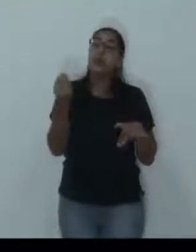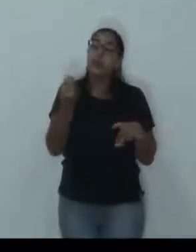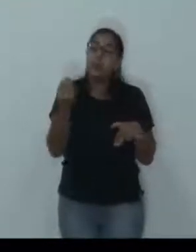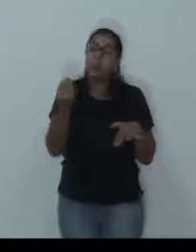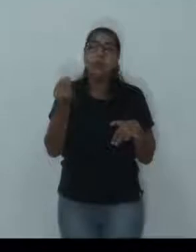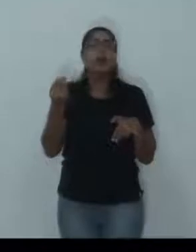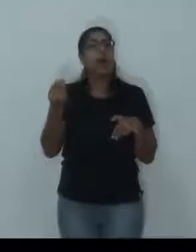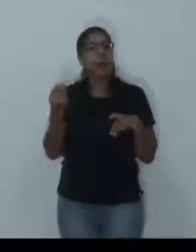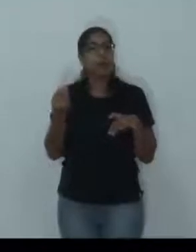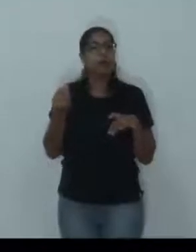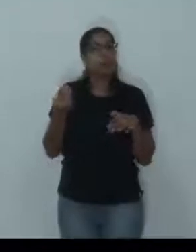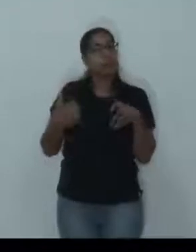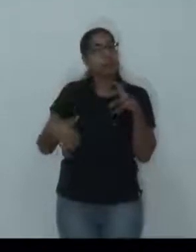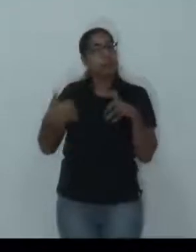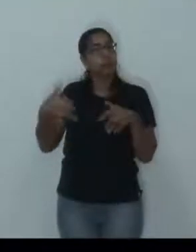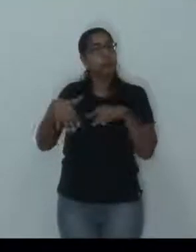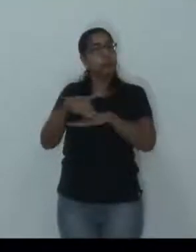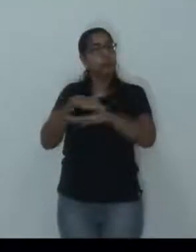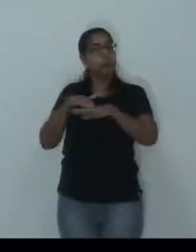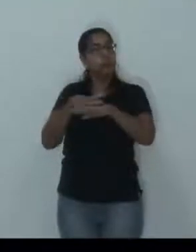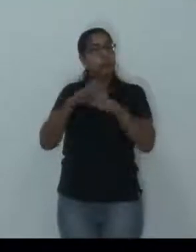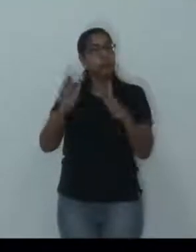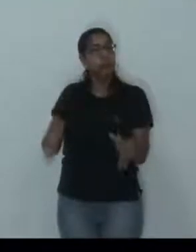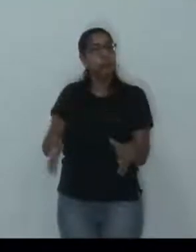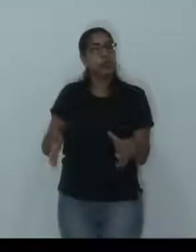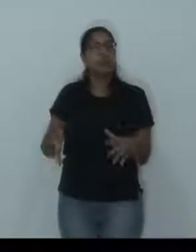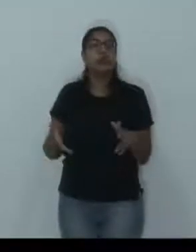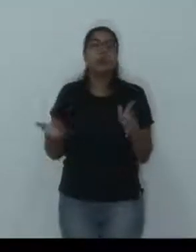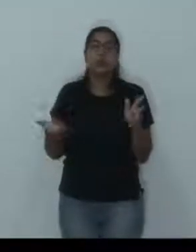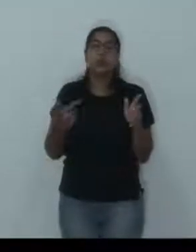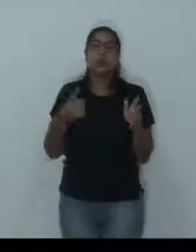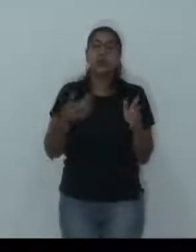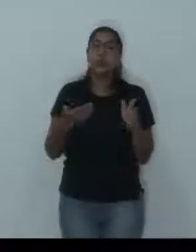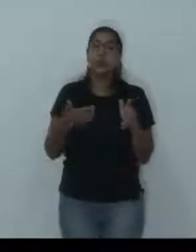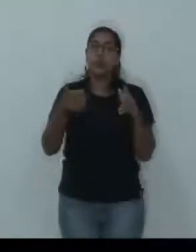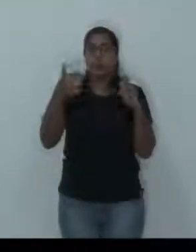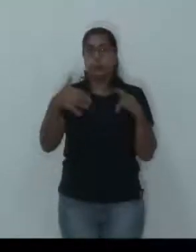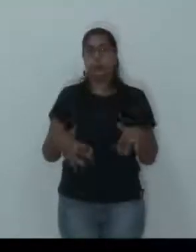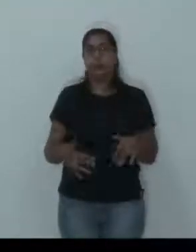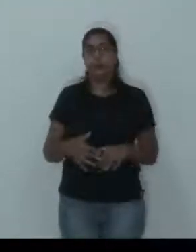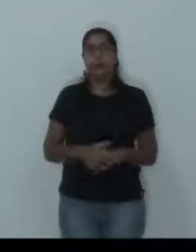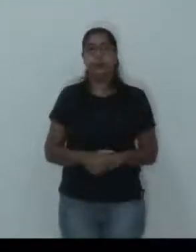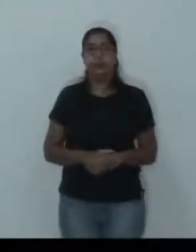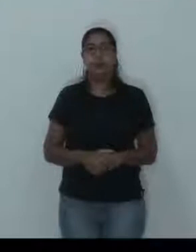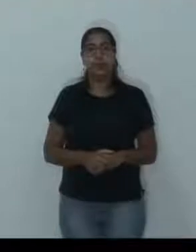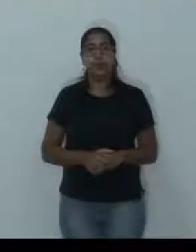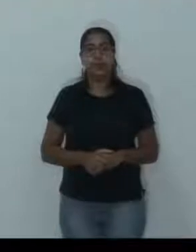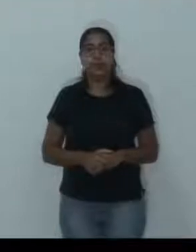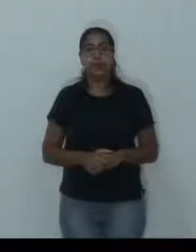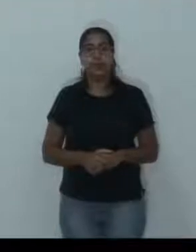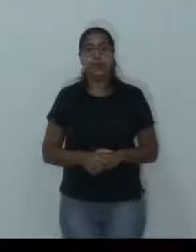decisões importantes na cidade. Então, eu queria deixar registrado também. Nesse